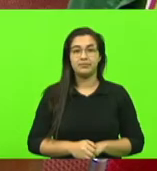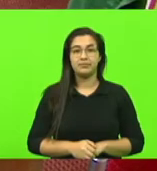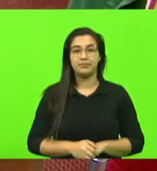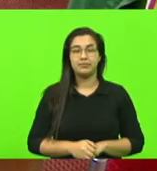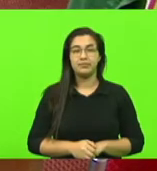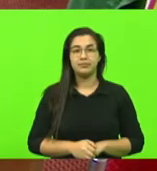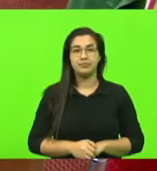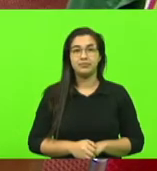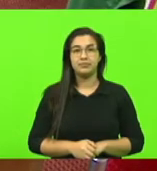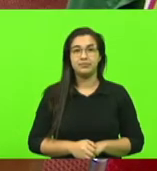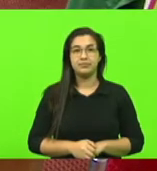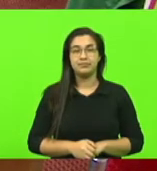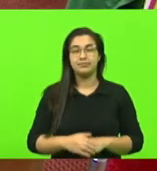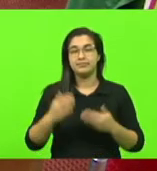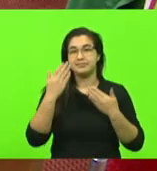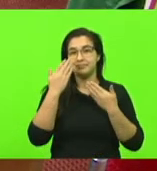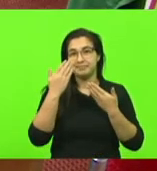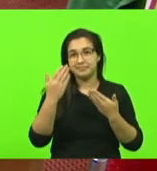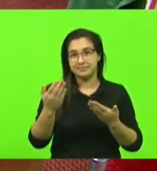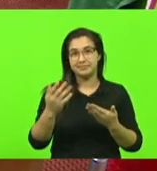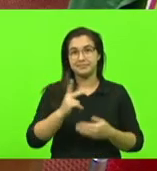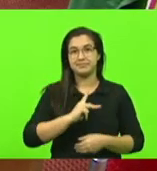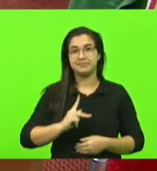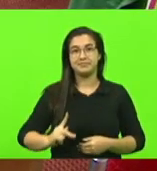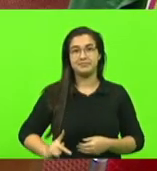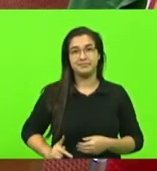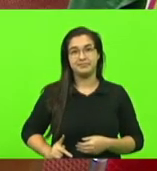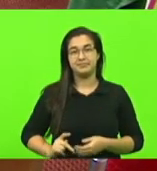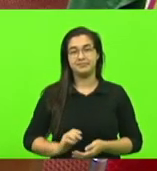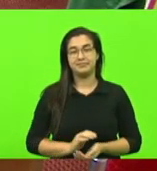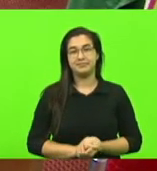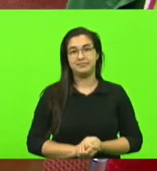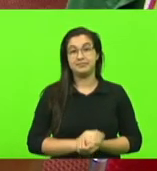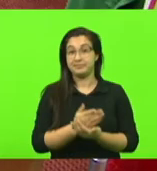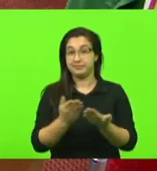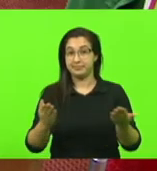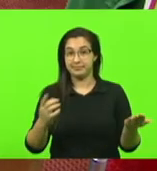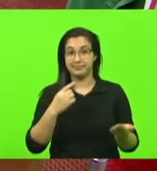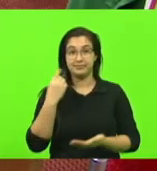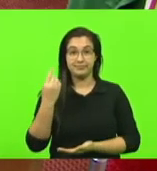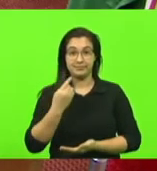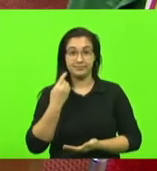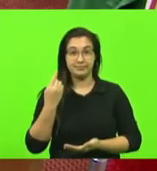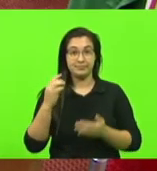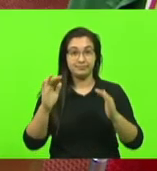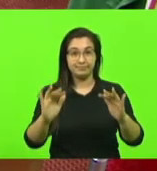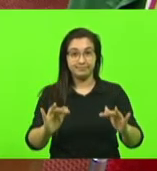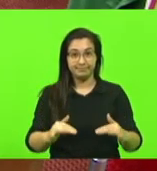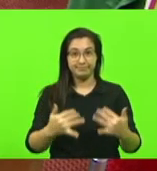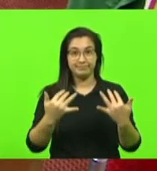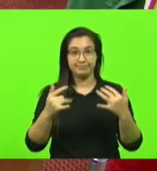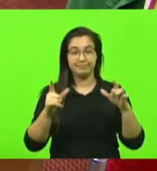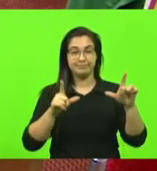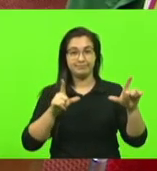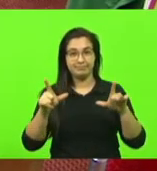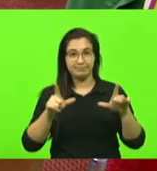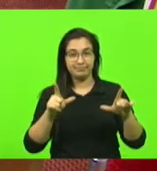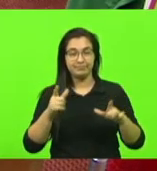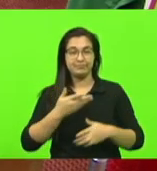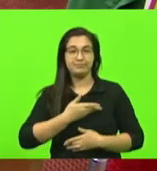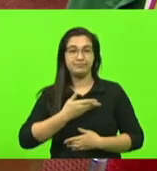obrigado senhor presidente senhores deputados pelo que nos acompanha colega Lima